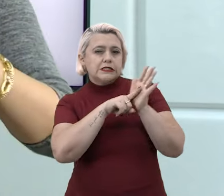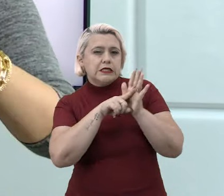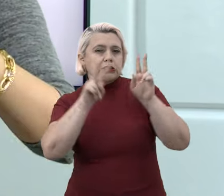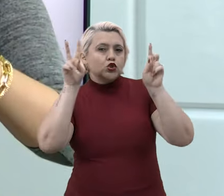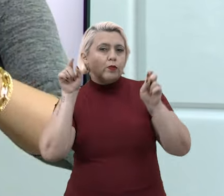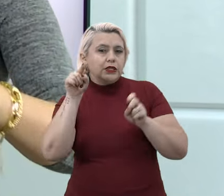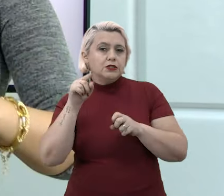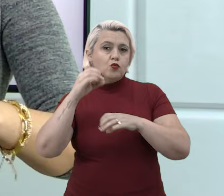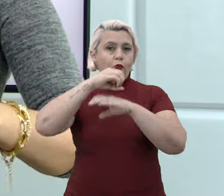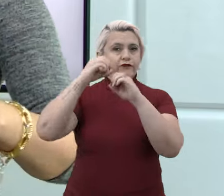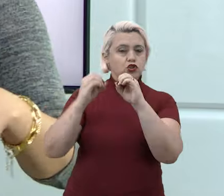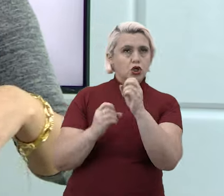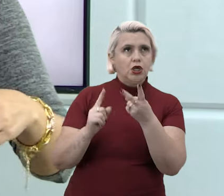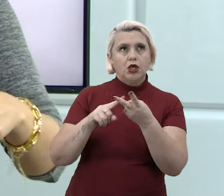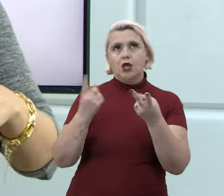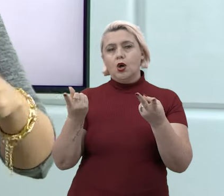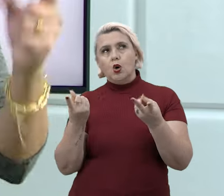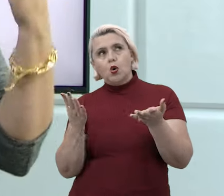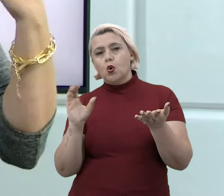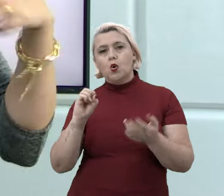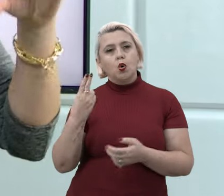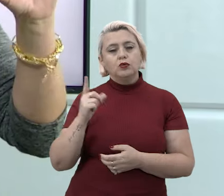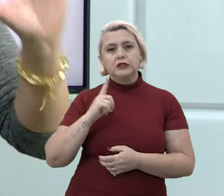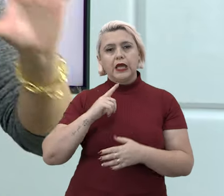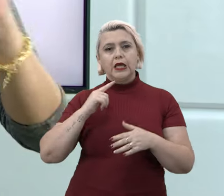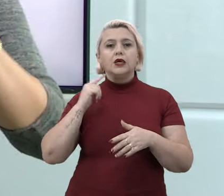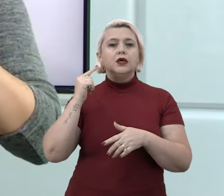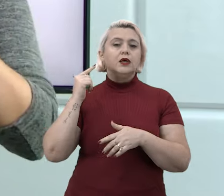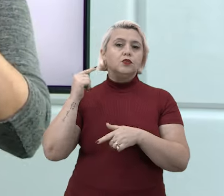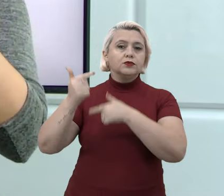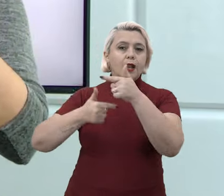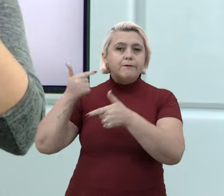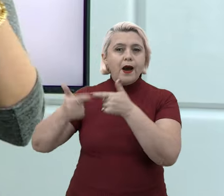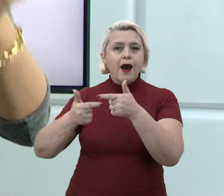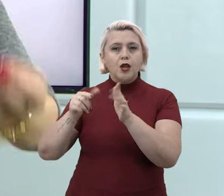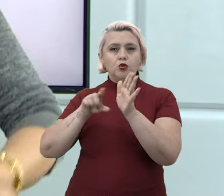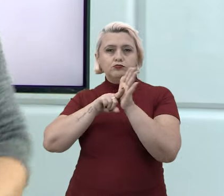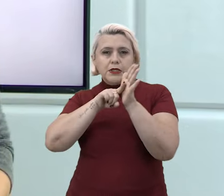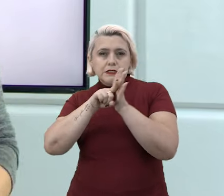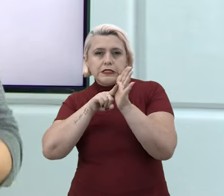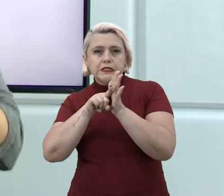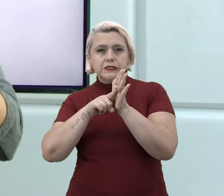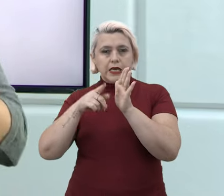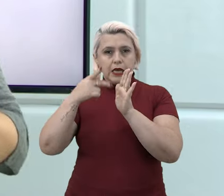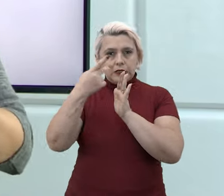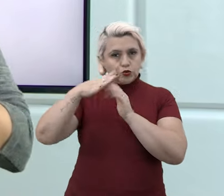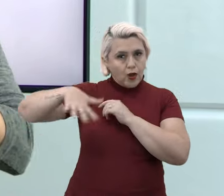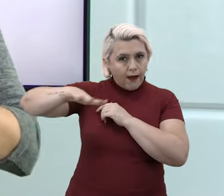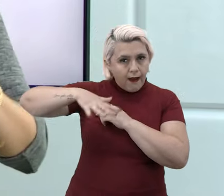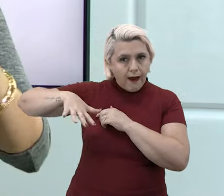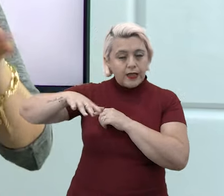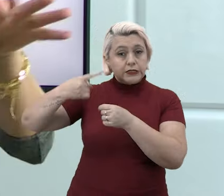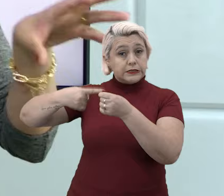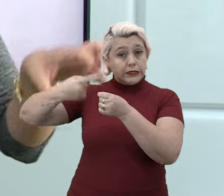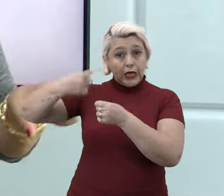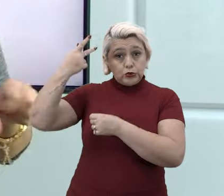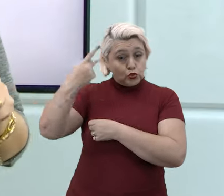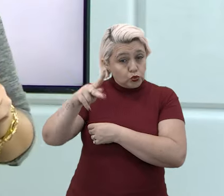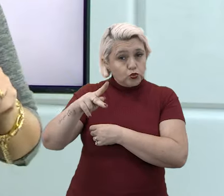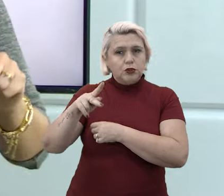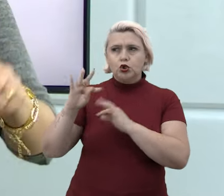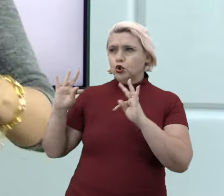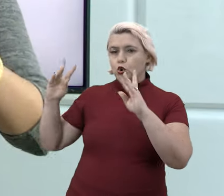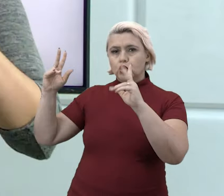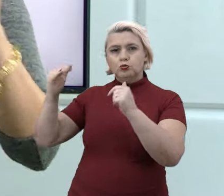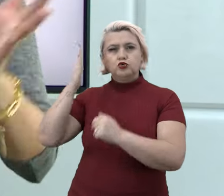foi feita uma pesquisa lá na UFG, ou às vezes, um trabalho que foi desenvolvido na sua comunidade, lá na sua